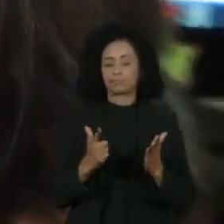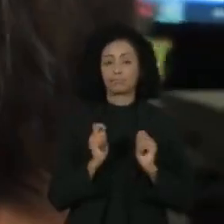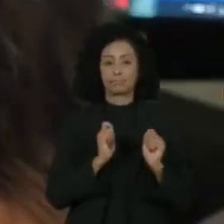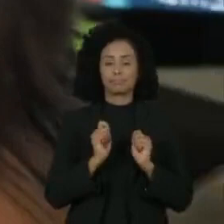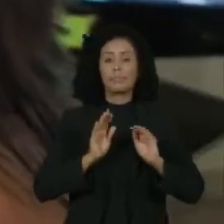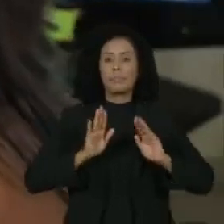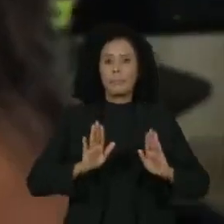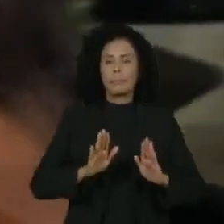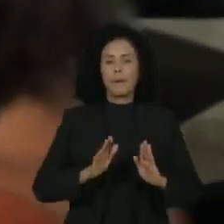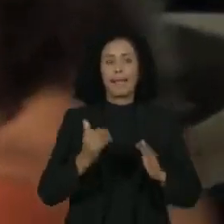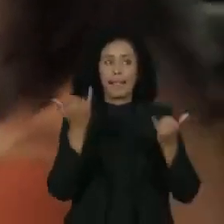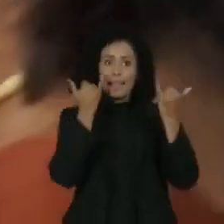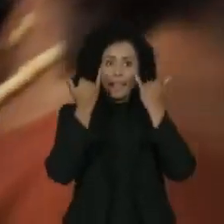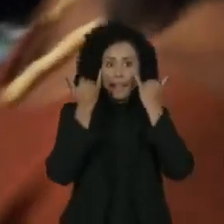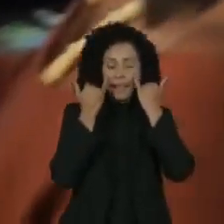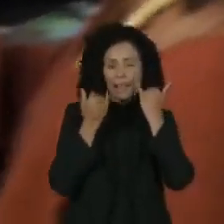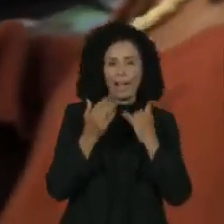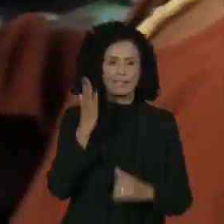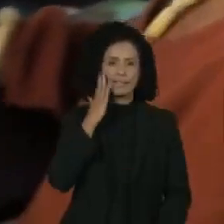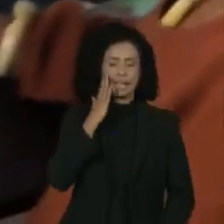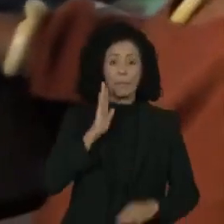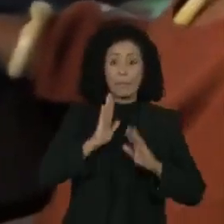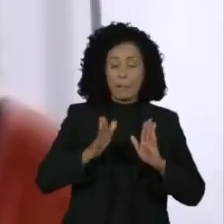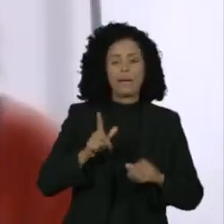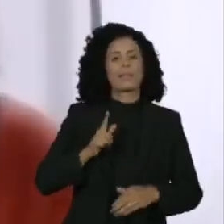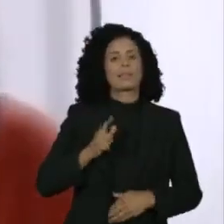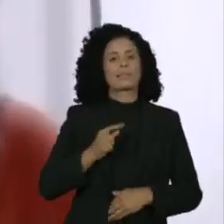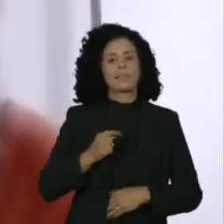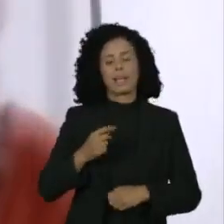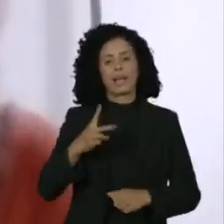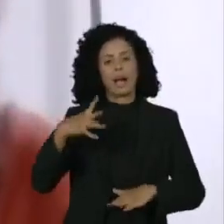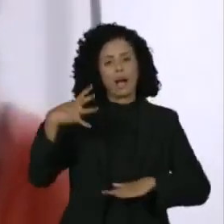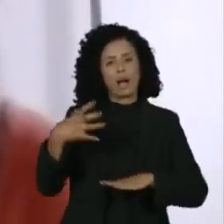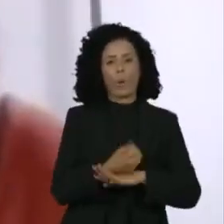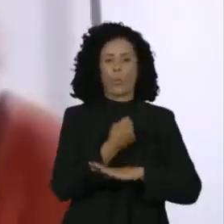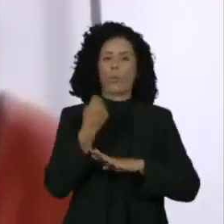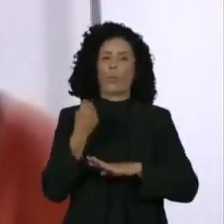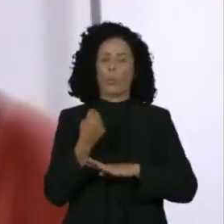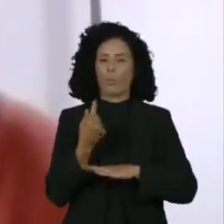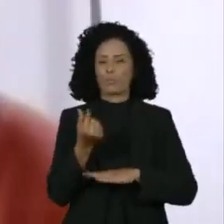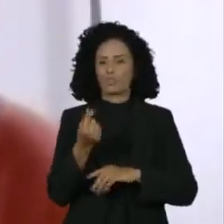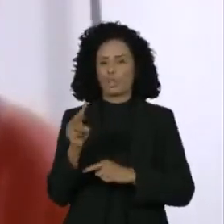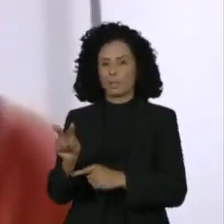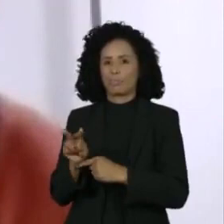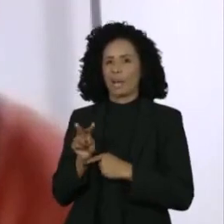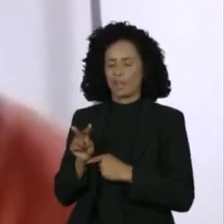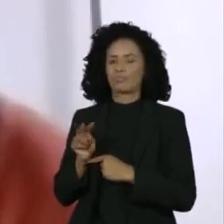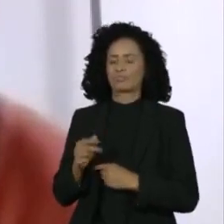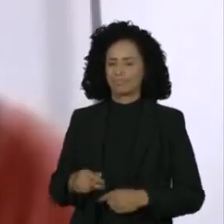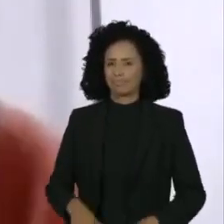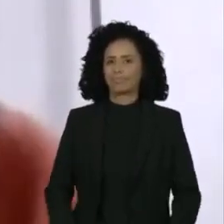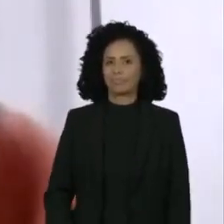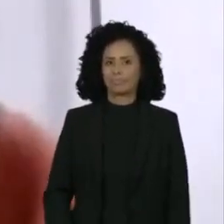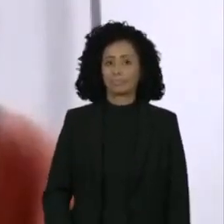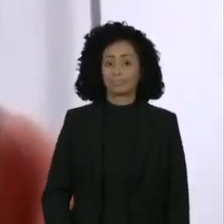assim, caiu no golpe do consignado. Nós estamos entregues a essas